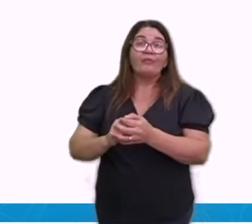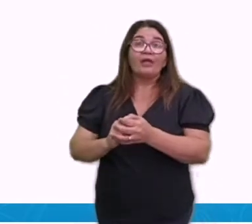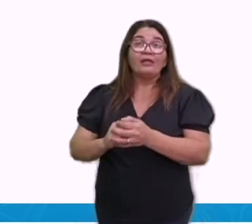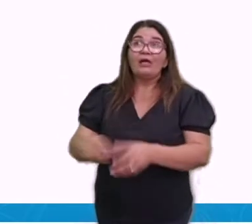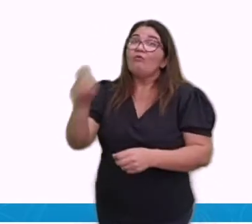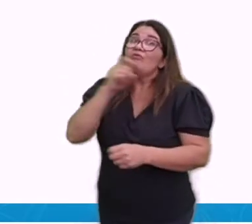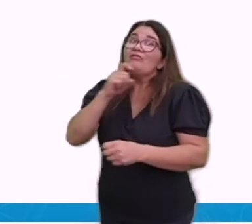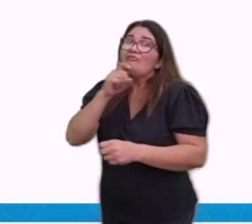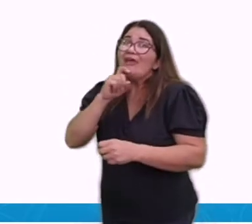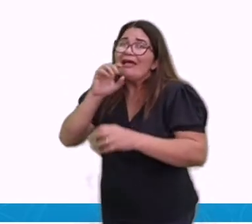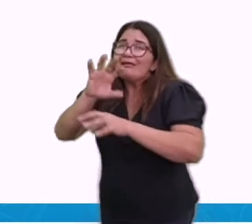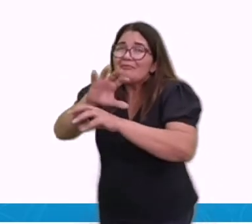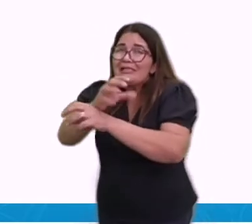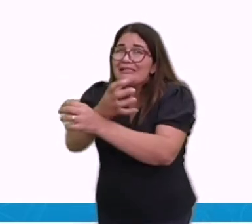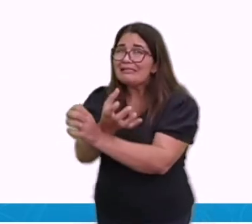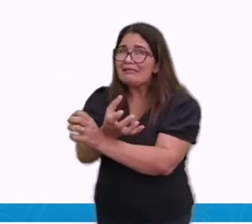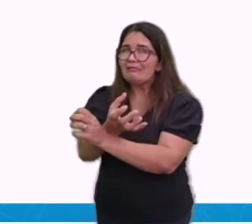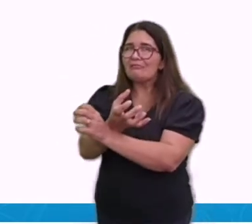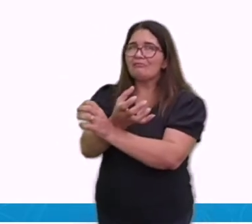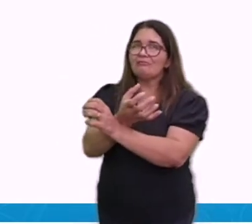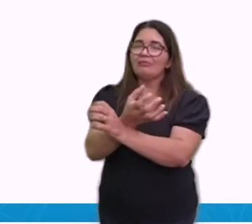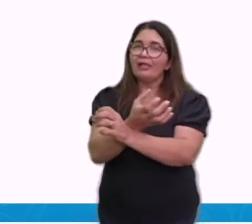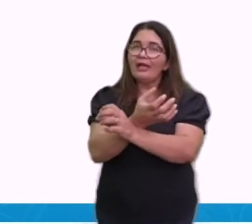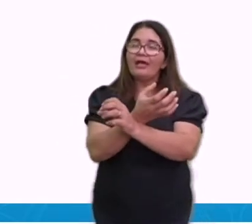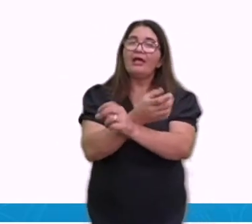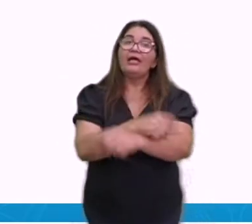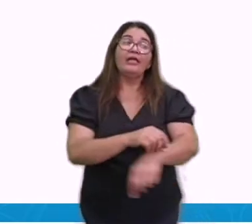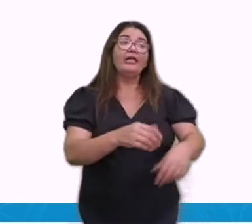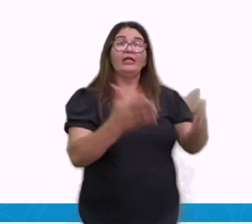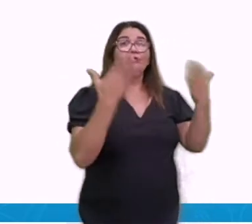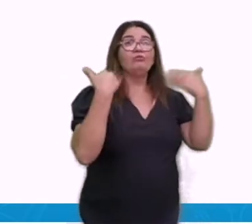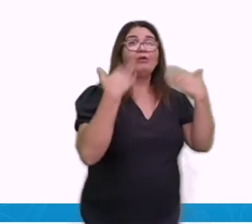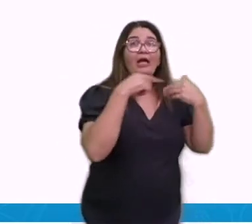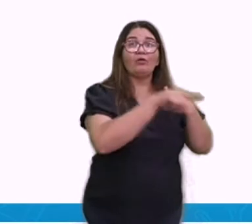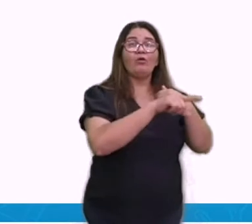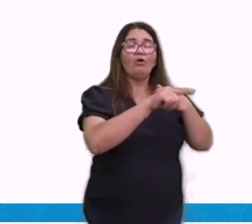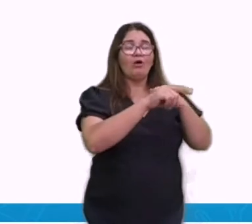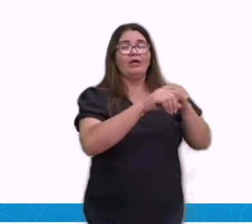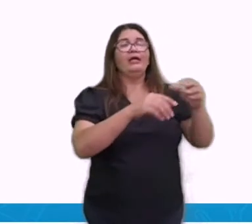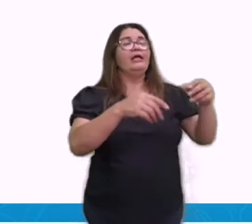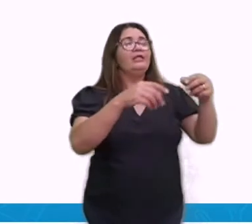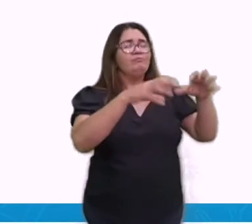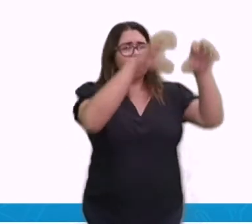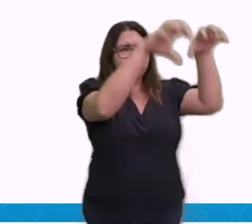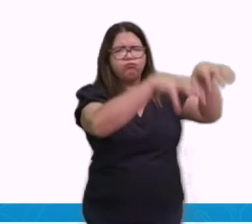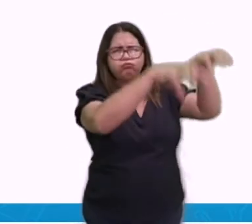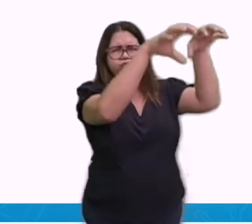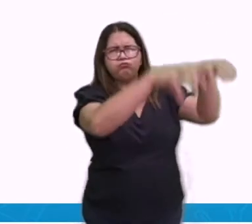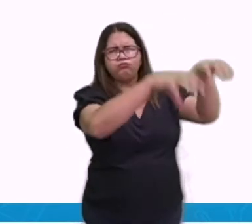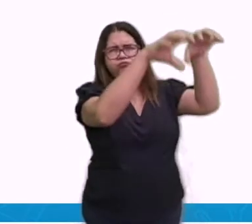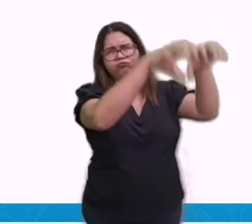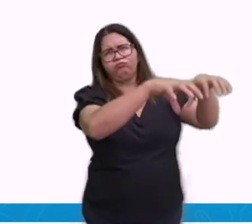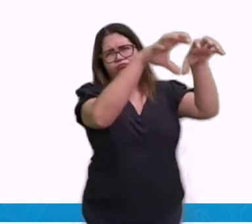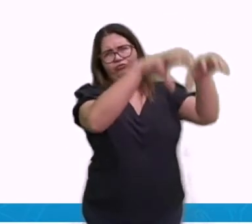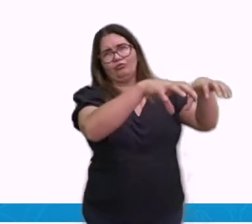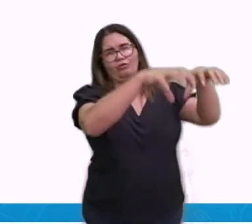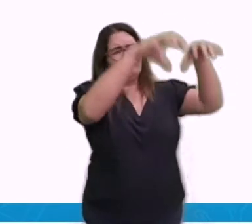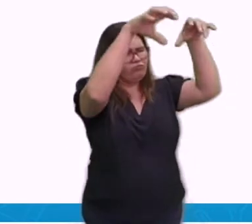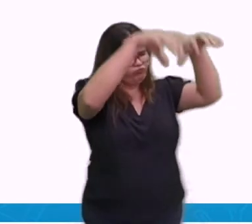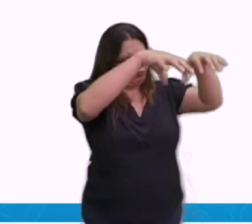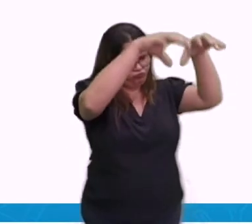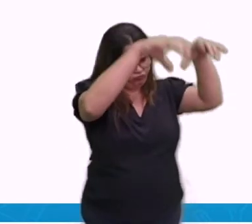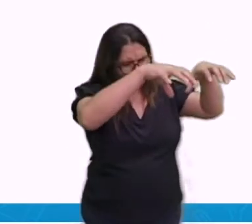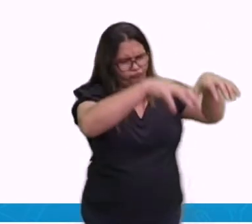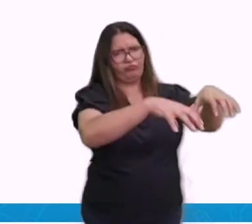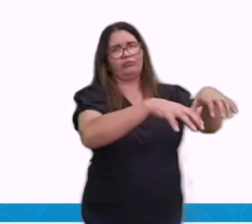chuvoso. Chove muito no verão. A média de temperatura, né? A média termal, que é a média